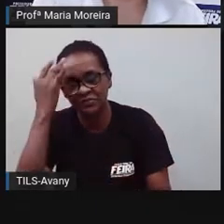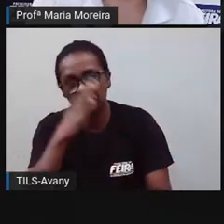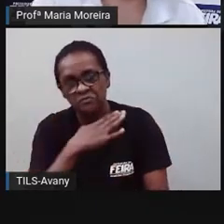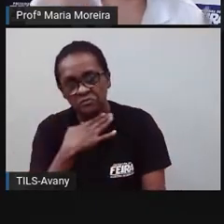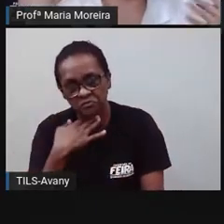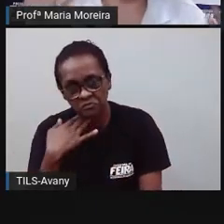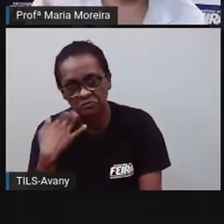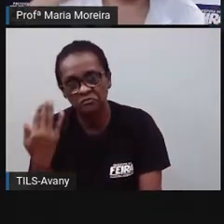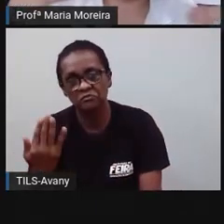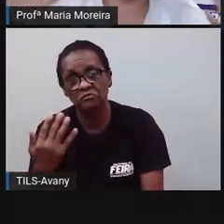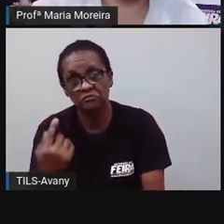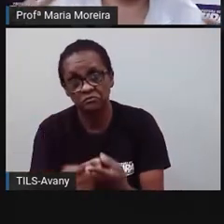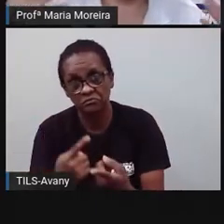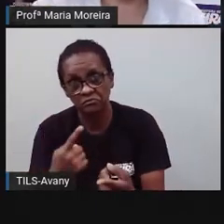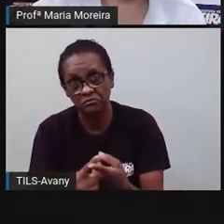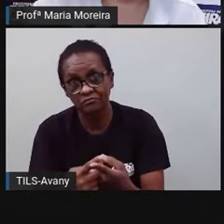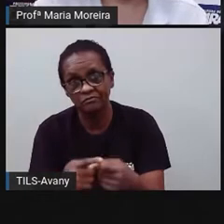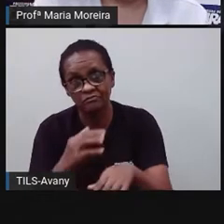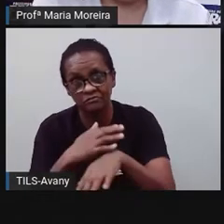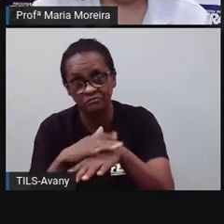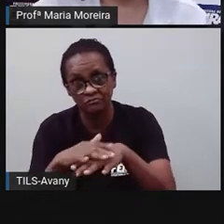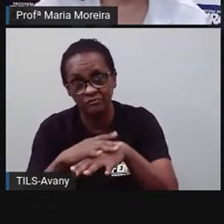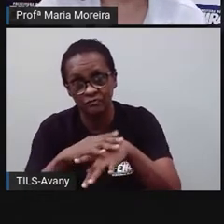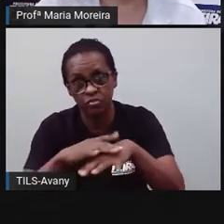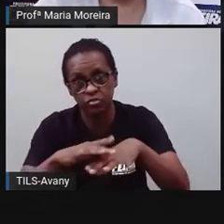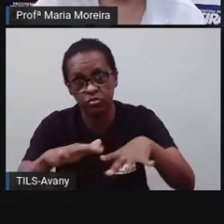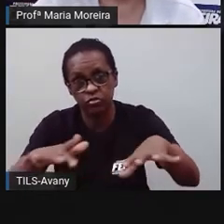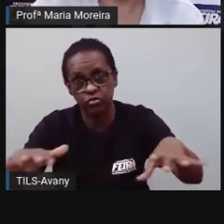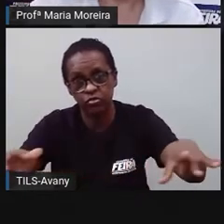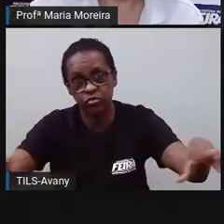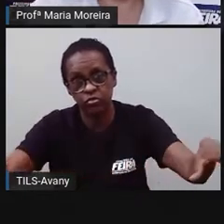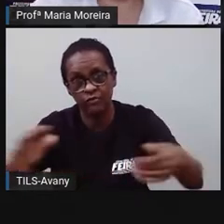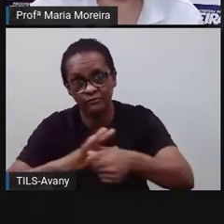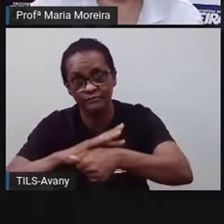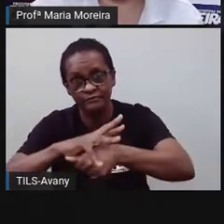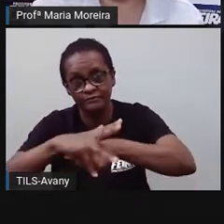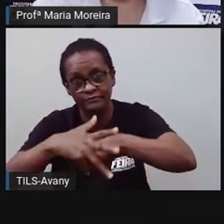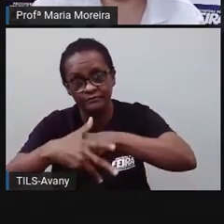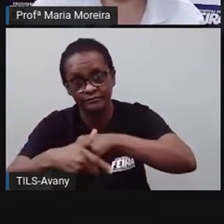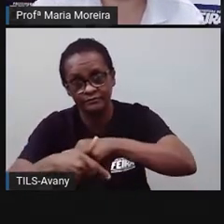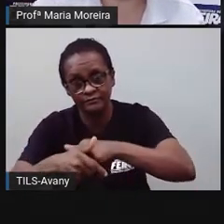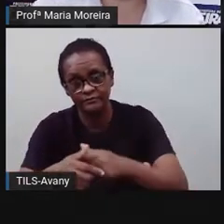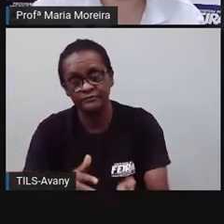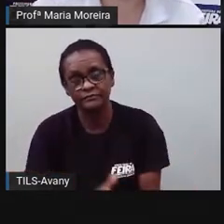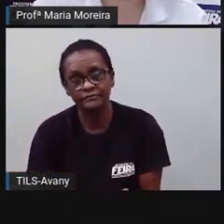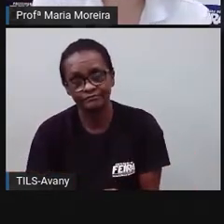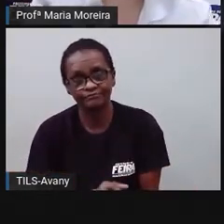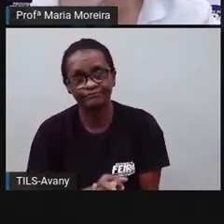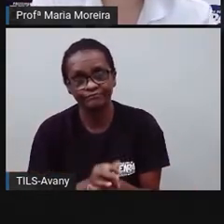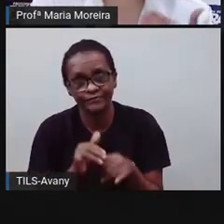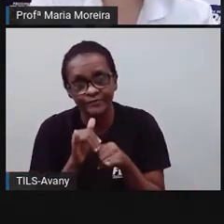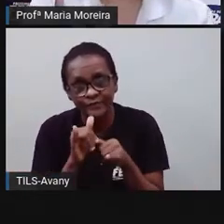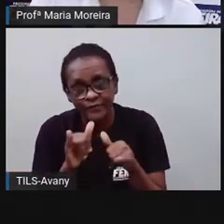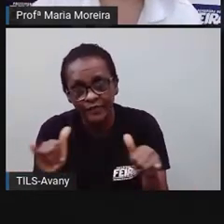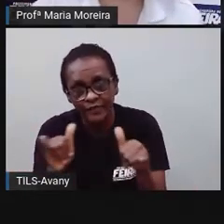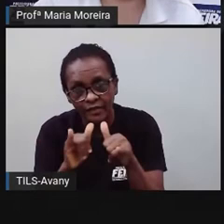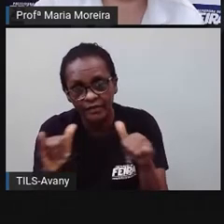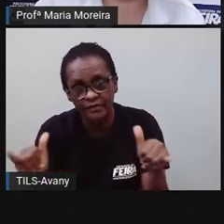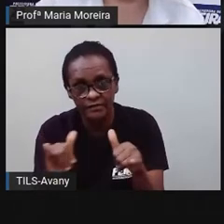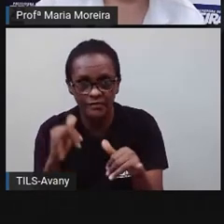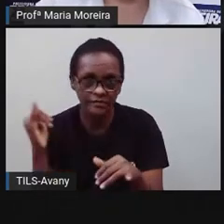A quantidade de mortos foi subindo, subindo e a gente ia acompanhando aí as notícias, né? E as notícias iam trazendo essas